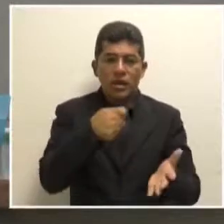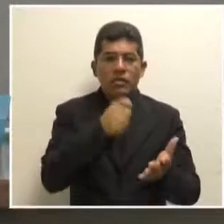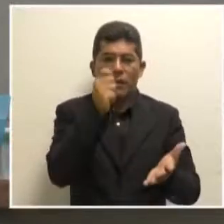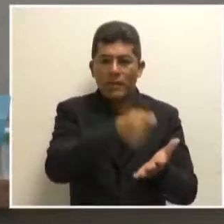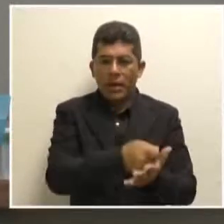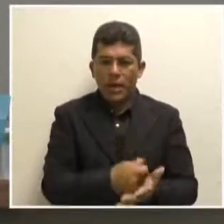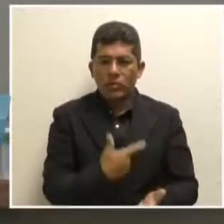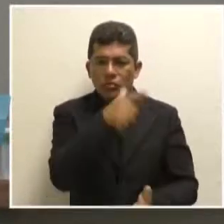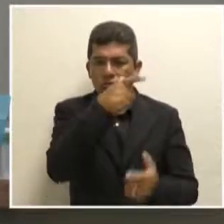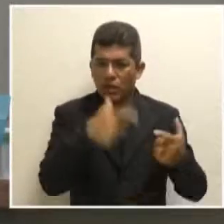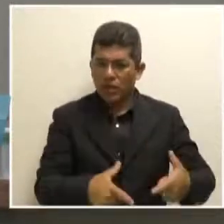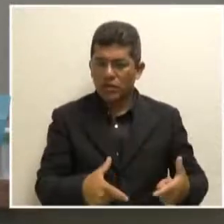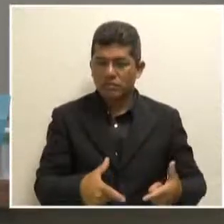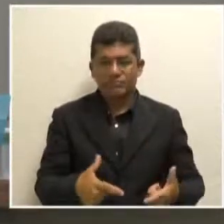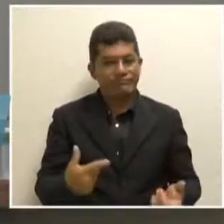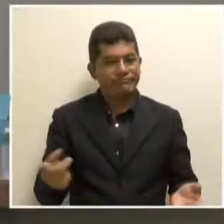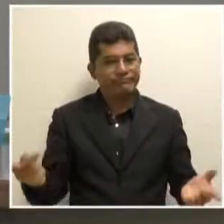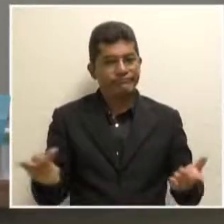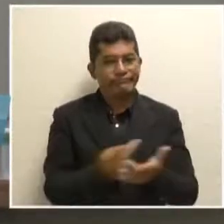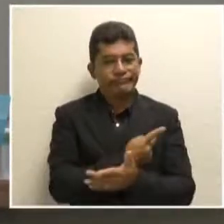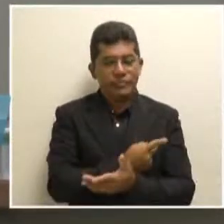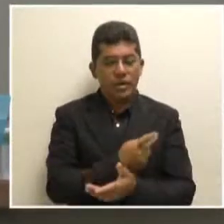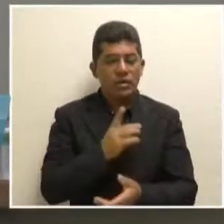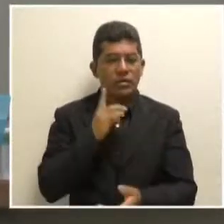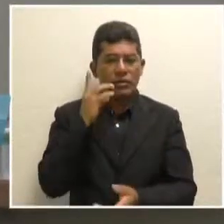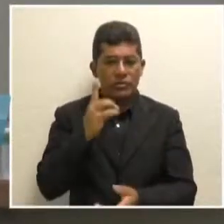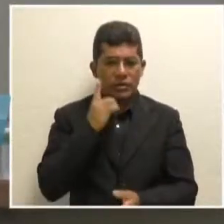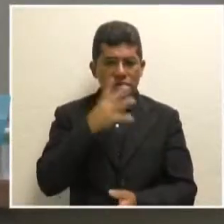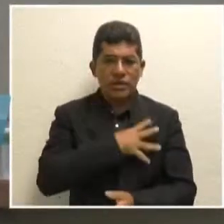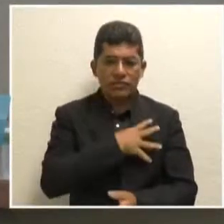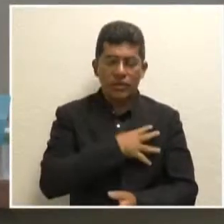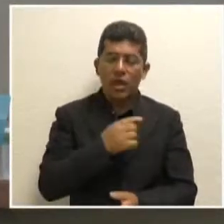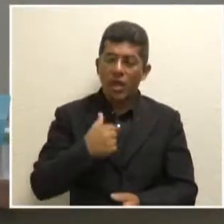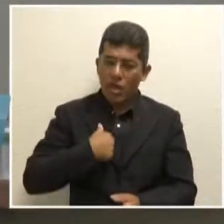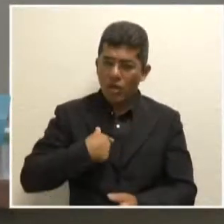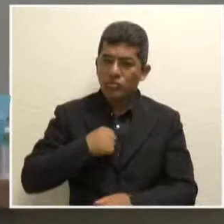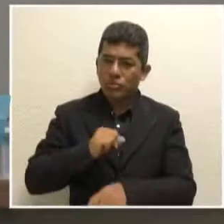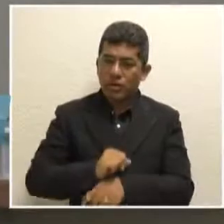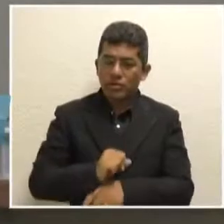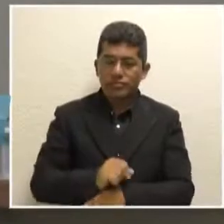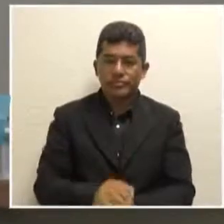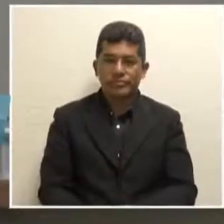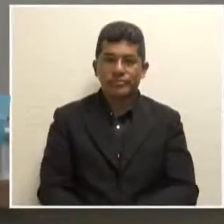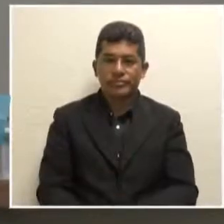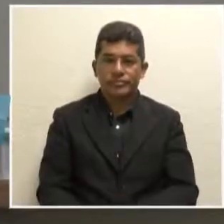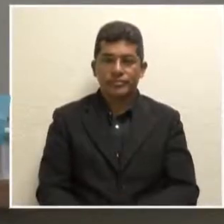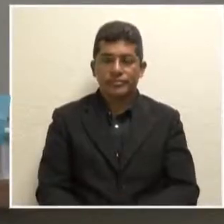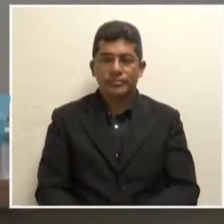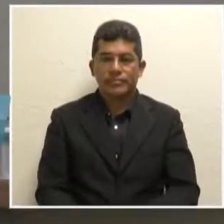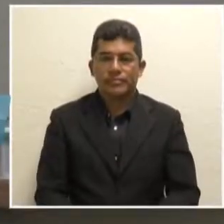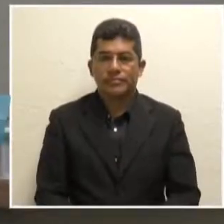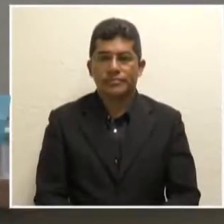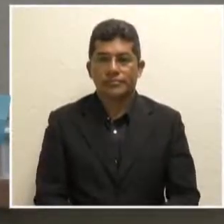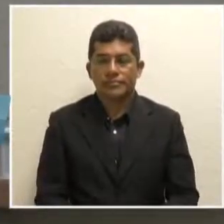Deputado Serafim, eu espero que essa luz que colocaram